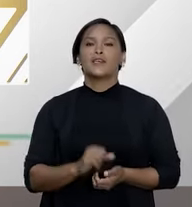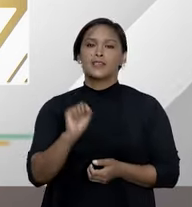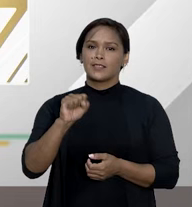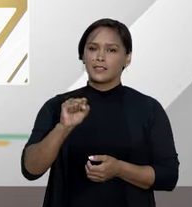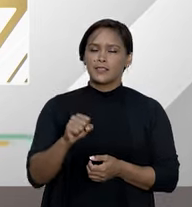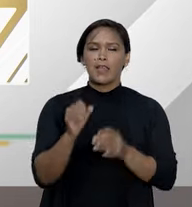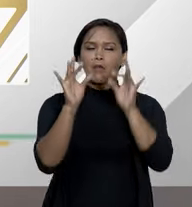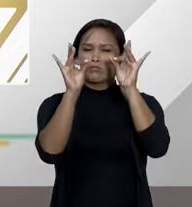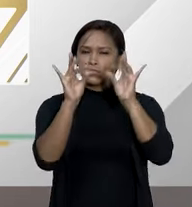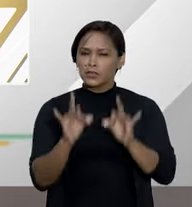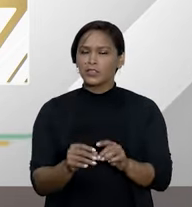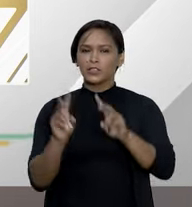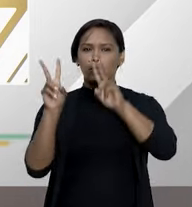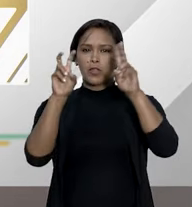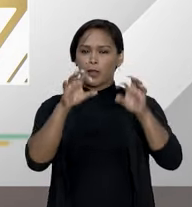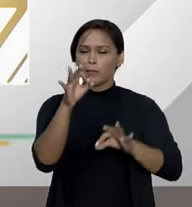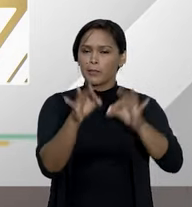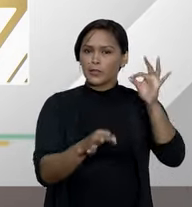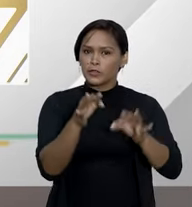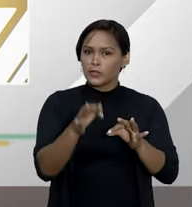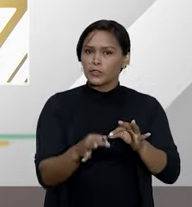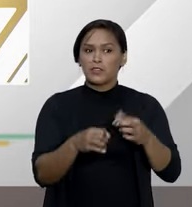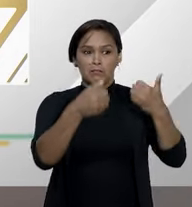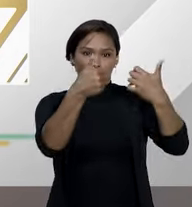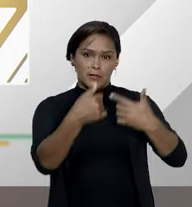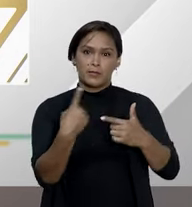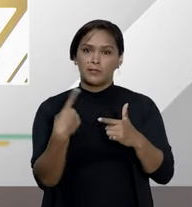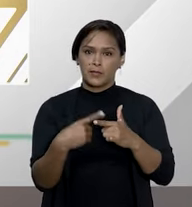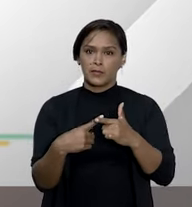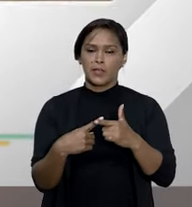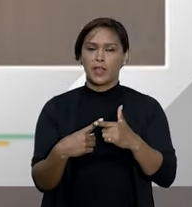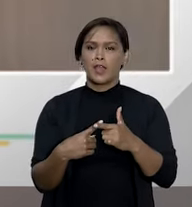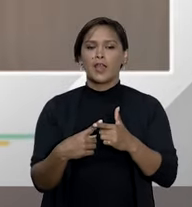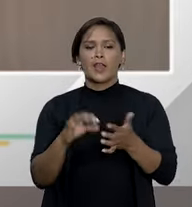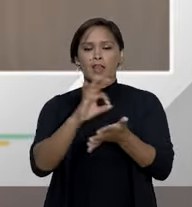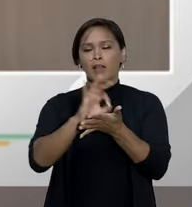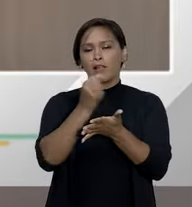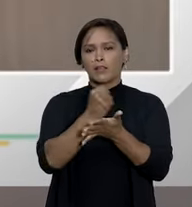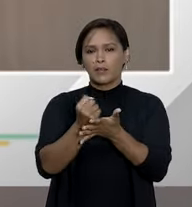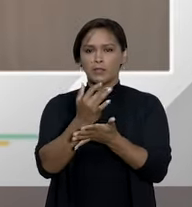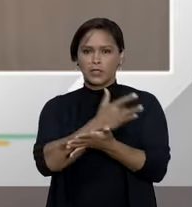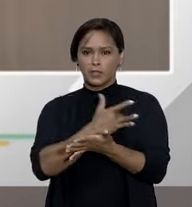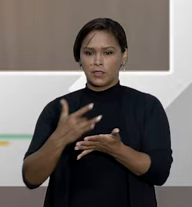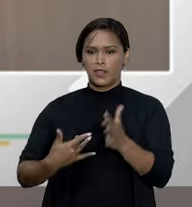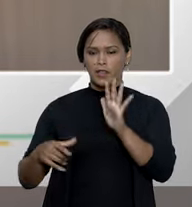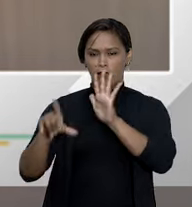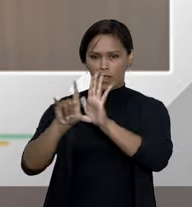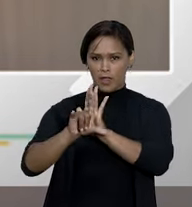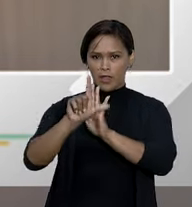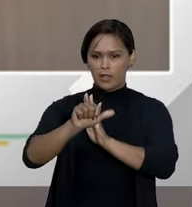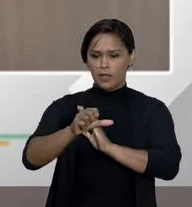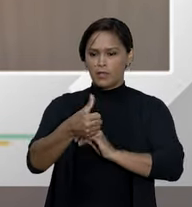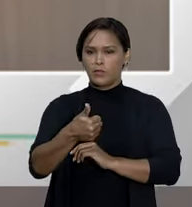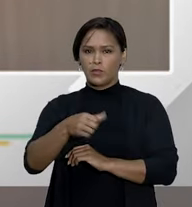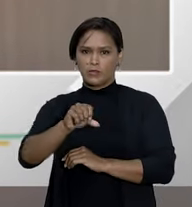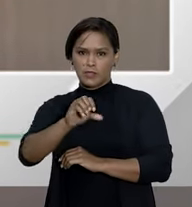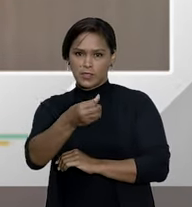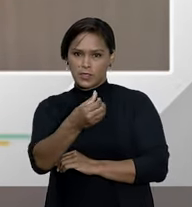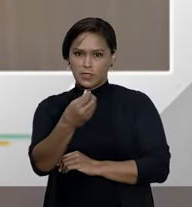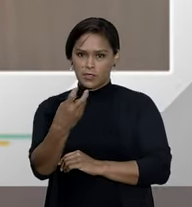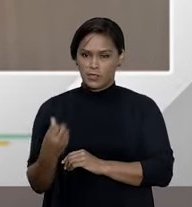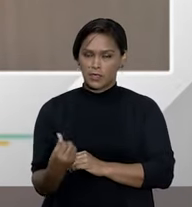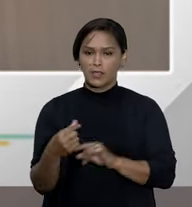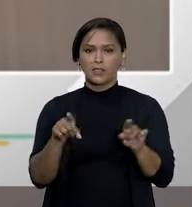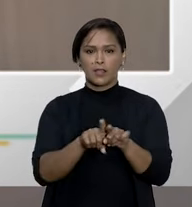tema muito sensível para o judiciário. Realmente, a lei de plano de saúde, que é a lei 9.656, todos conhecem,